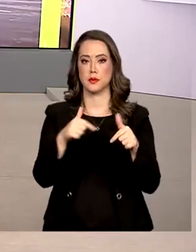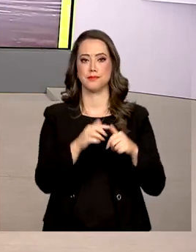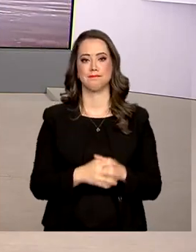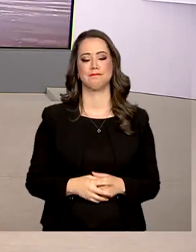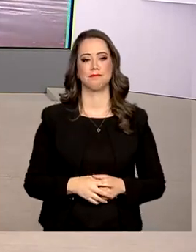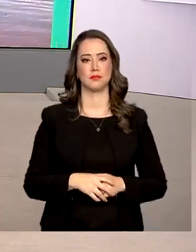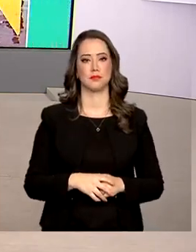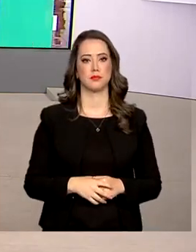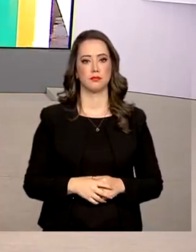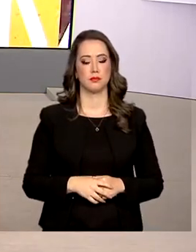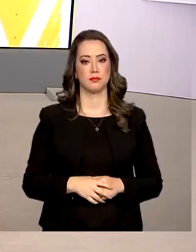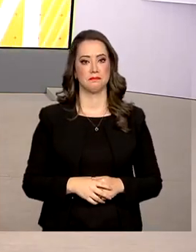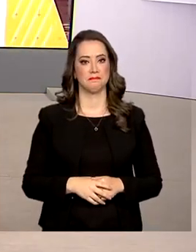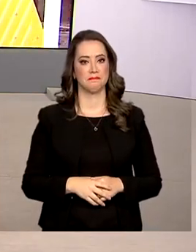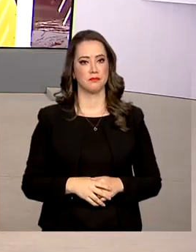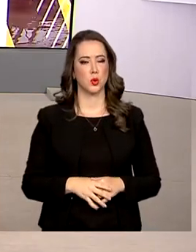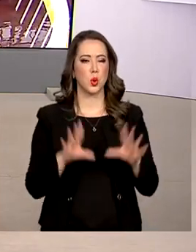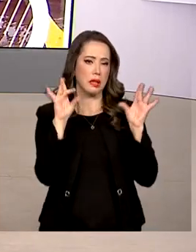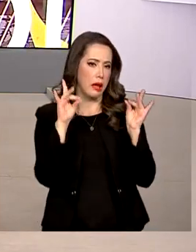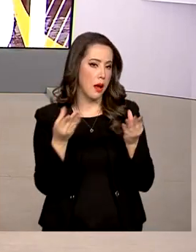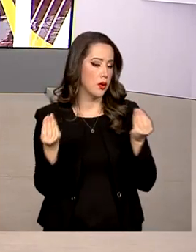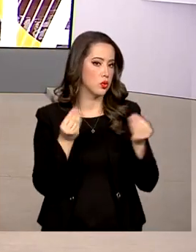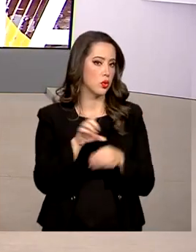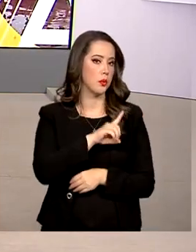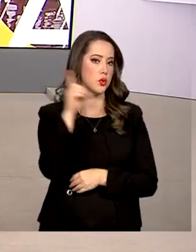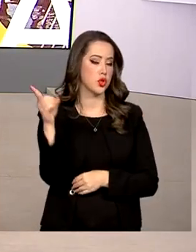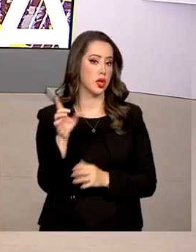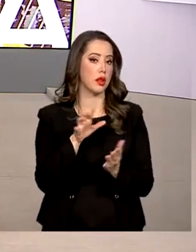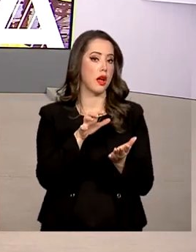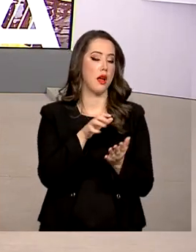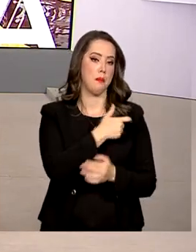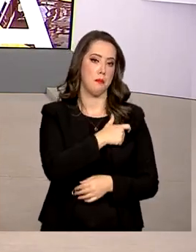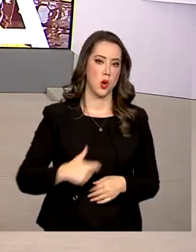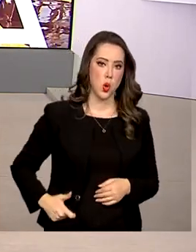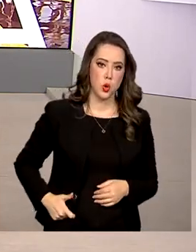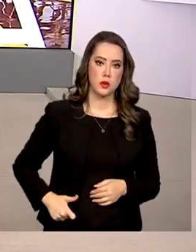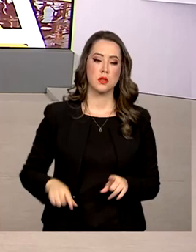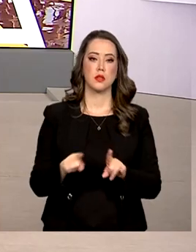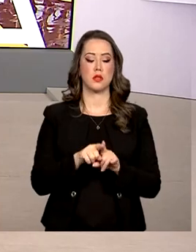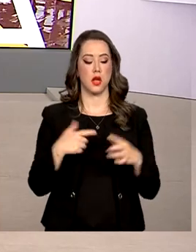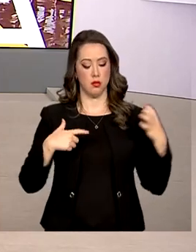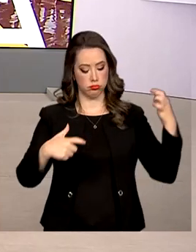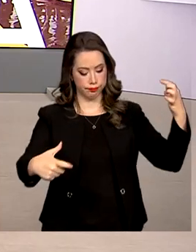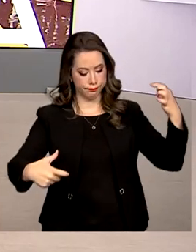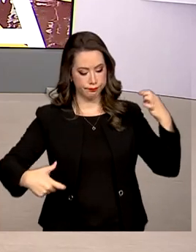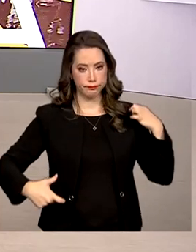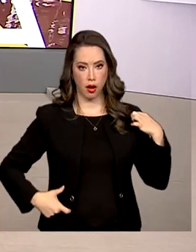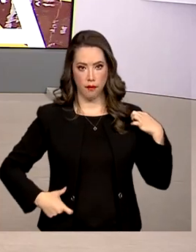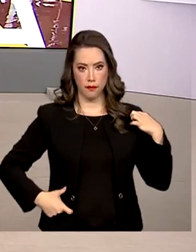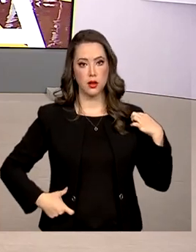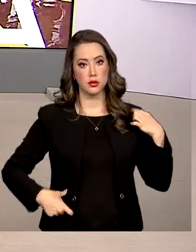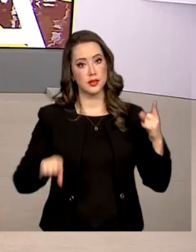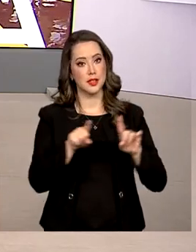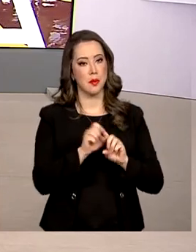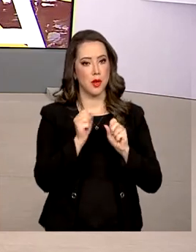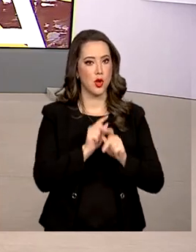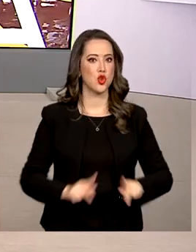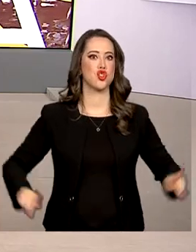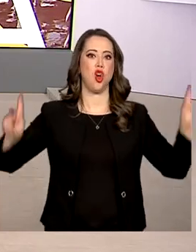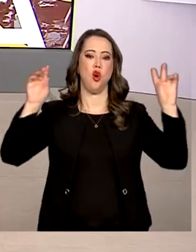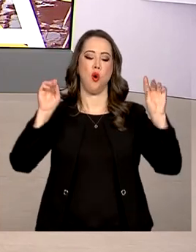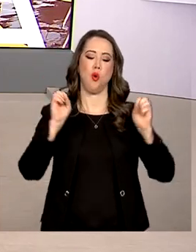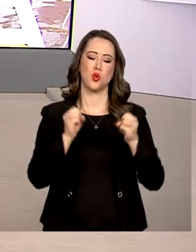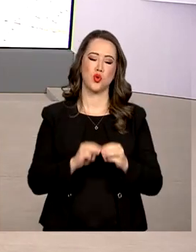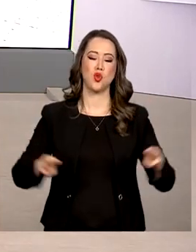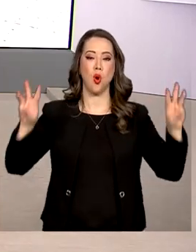A programação da posse do presidente eleito terá, além da transmissão da faixa presidencial, shows aqui em Brasília. Jéssica